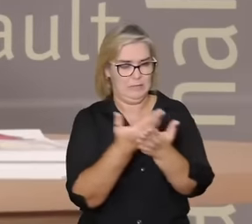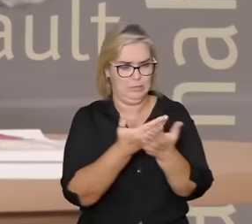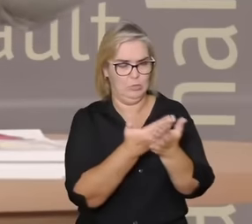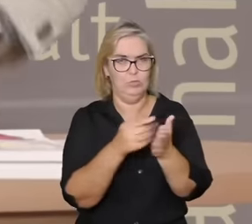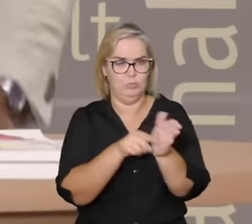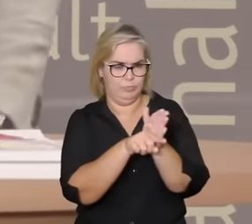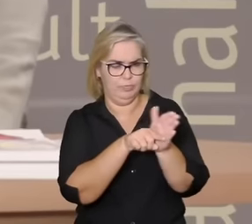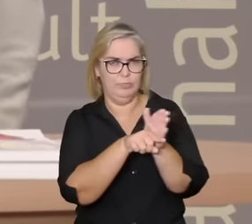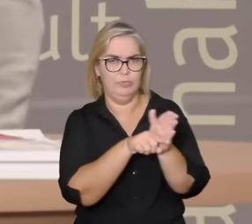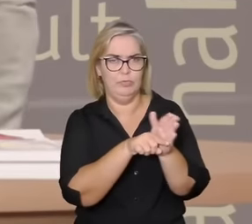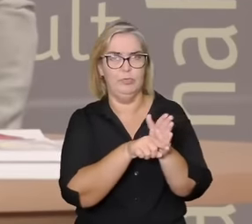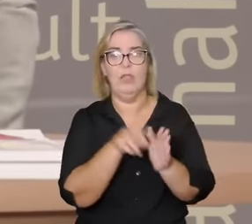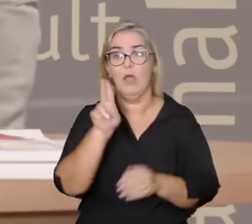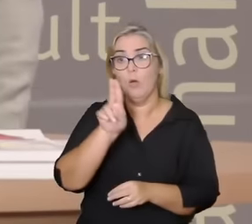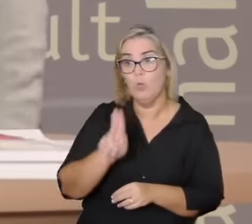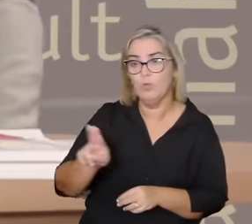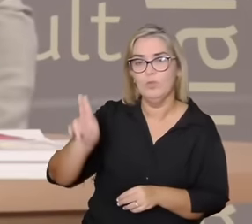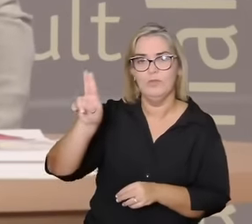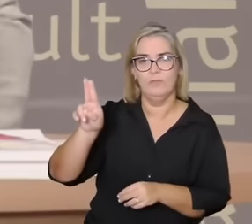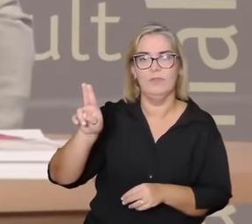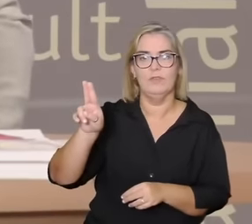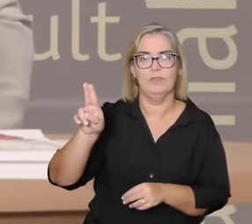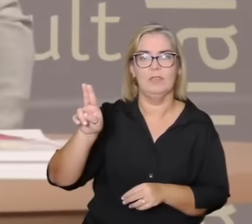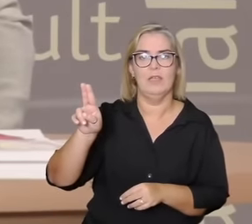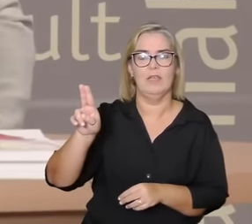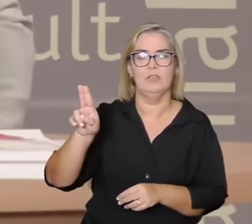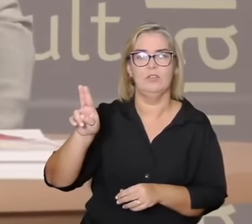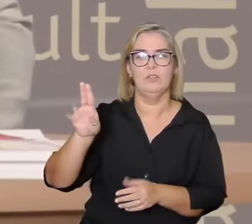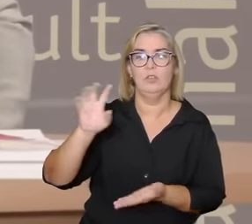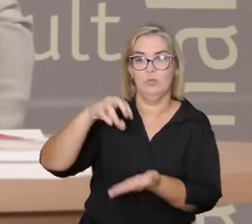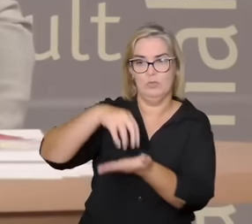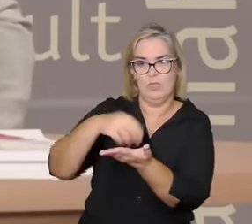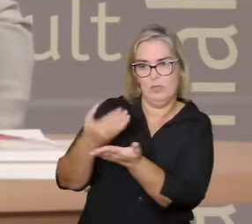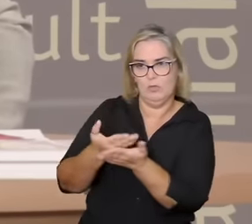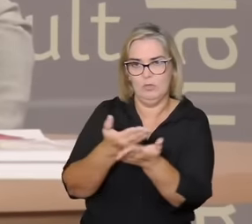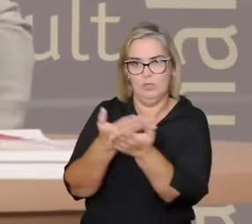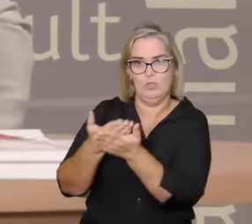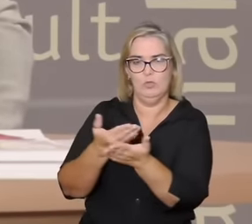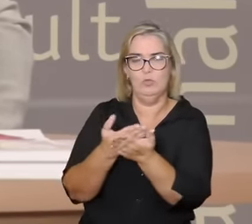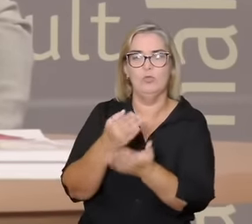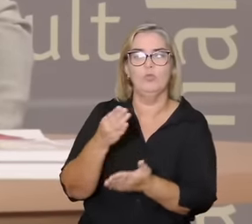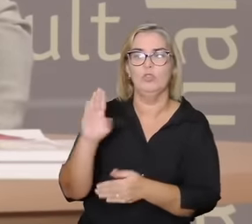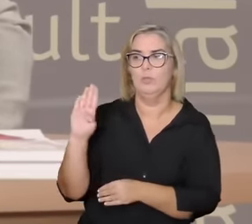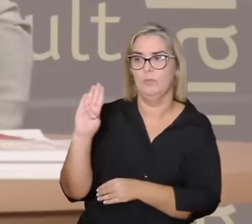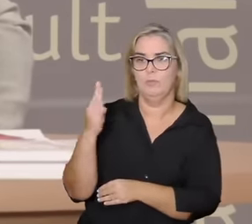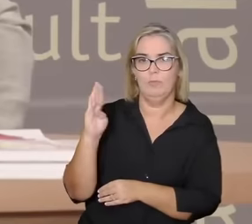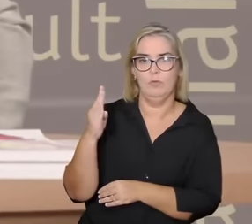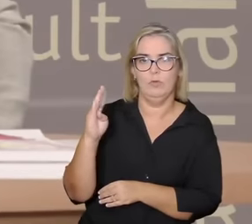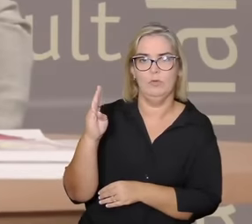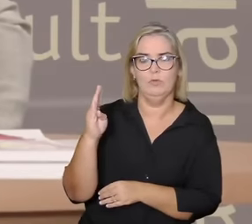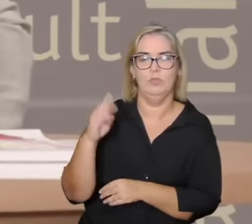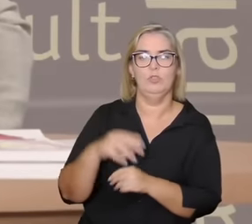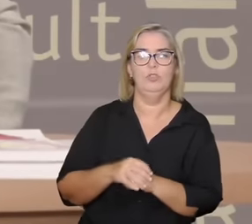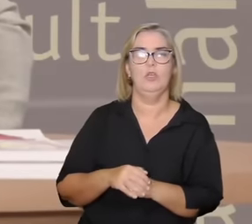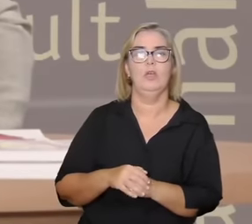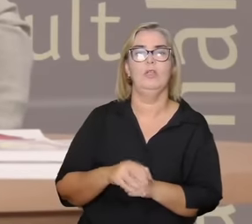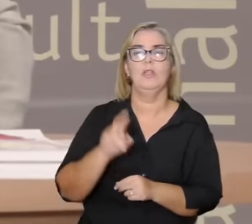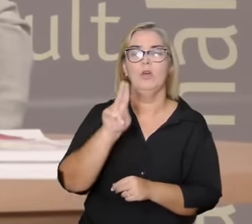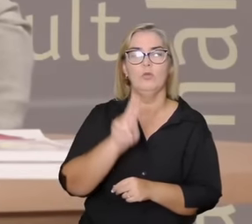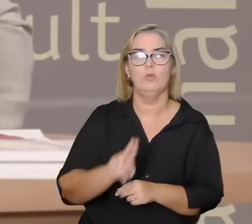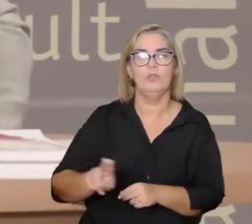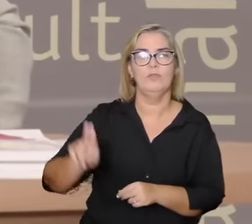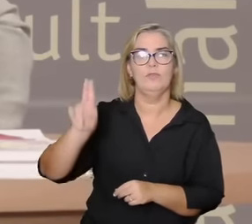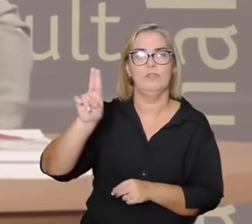foi feito pela universidade pelo centro de estudos de biologia da universidade do